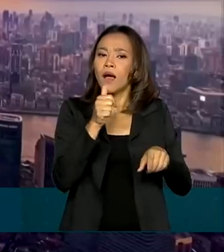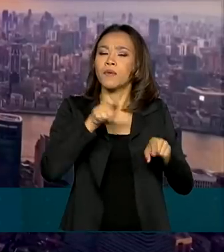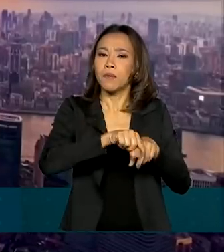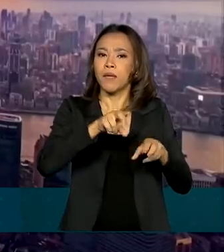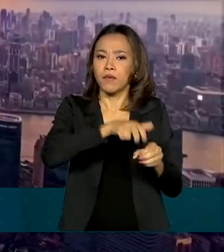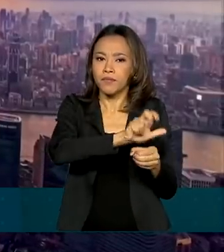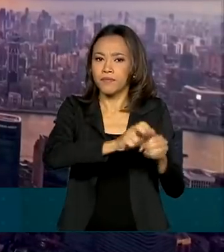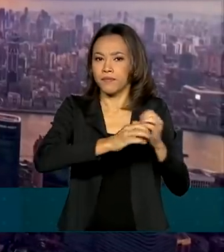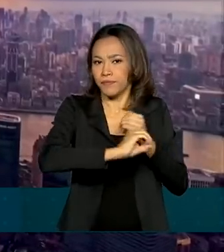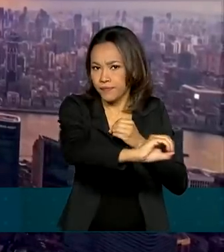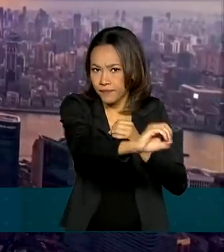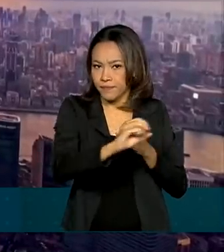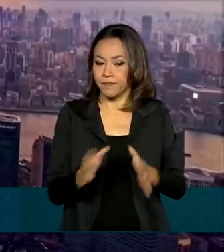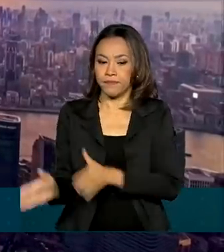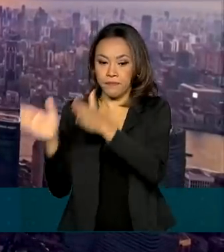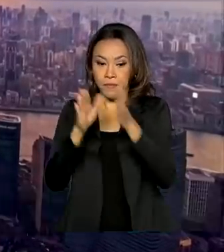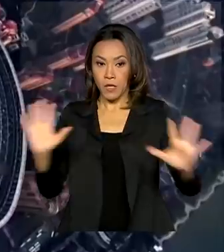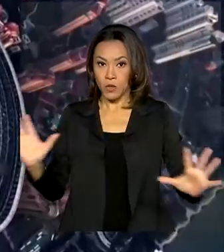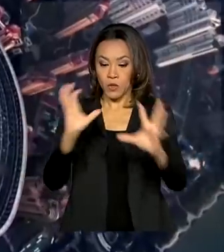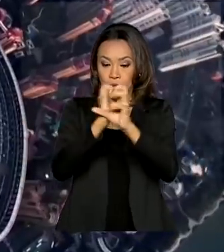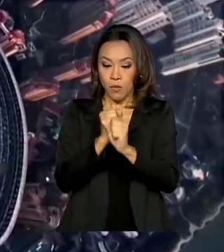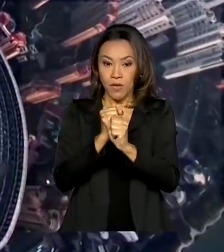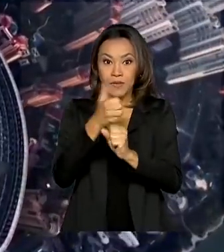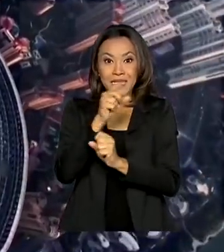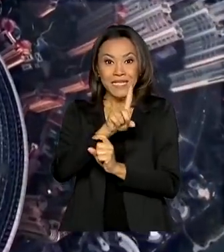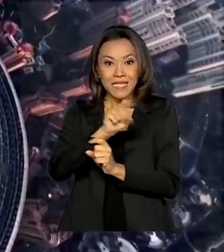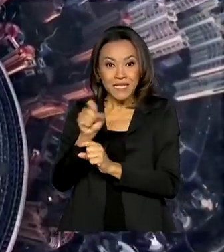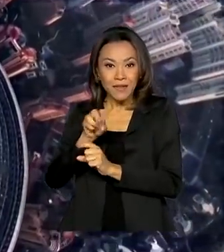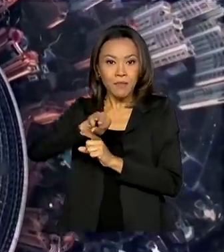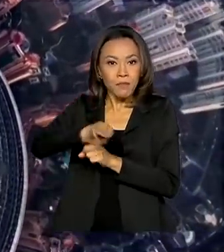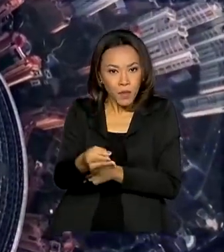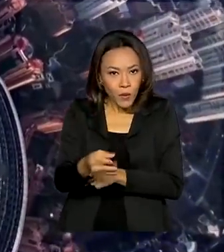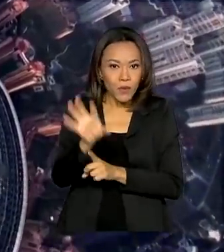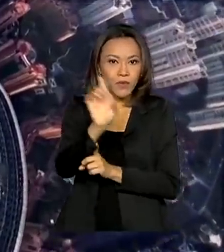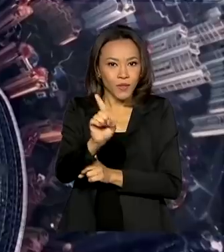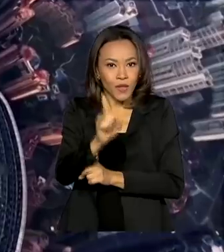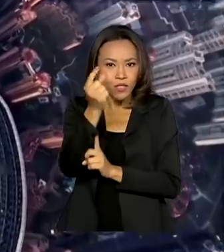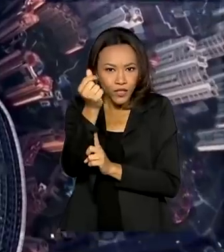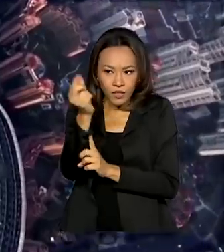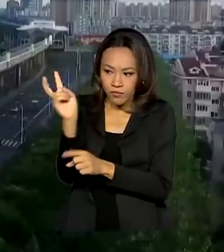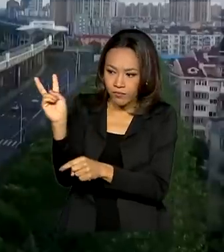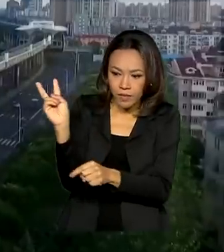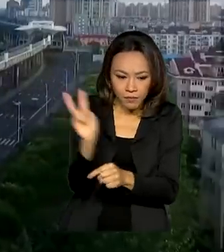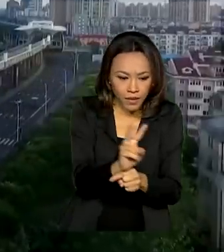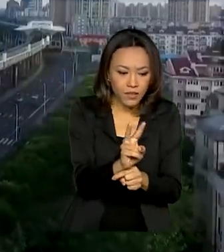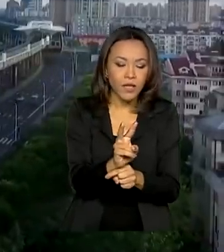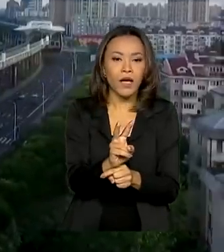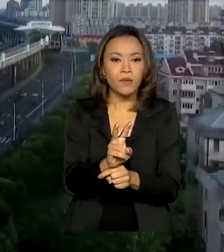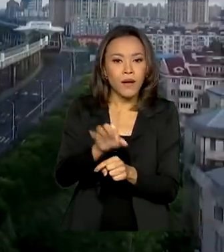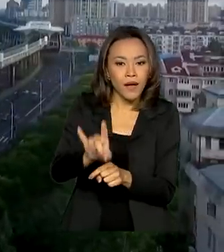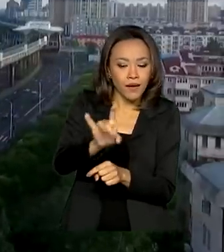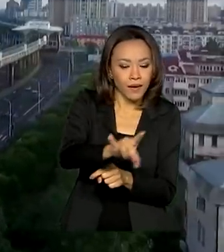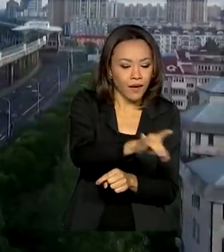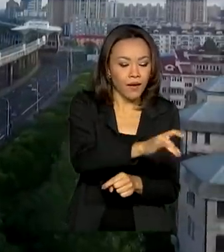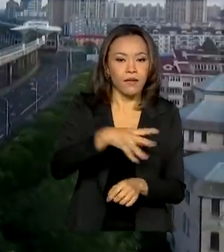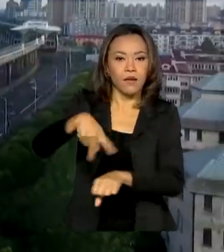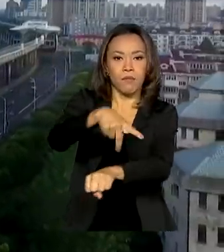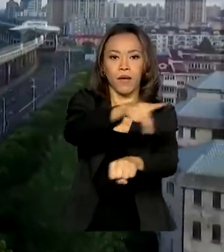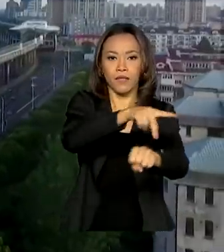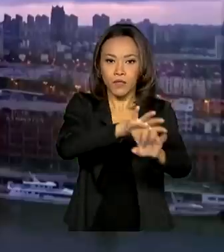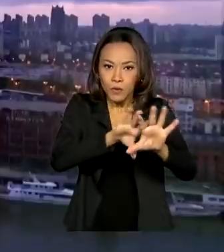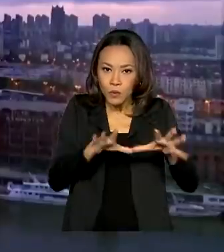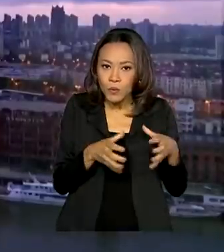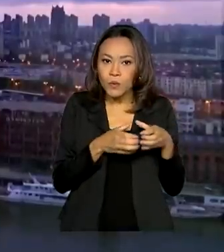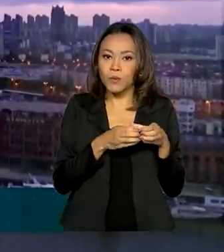No total, chegarão a US 100 bilhões os recursos a serem emprestados entre os países membros do bloco pelo